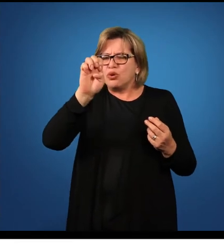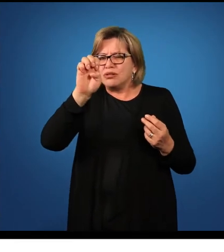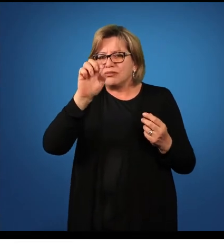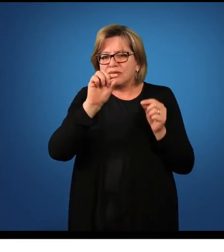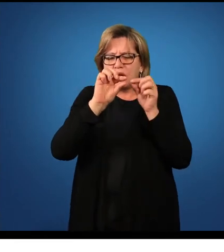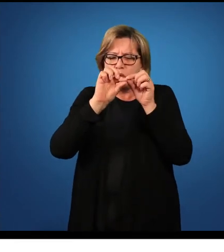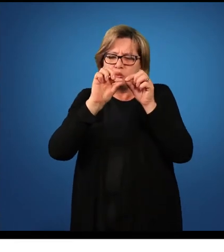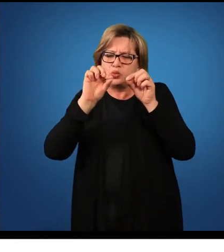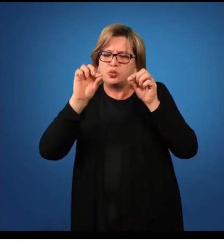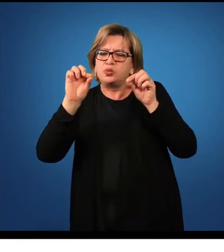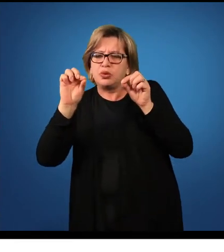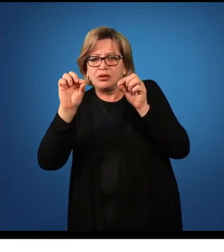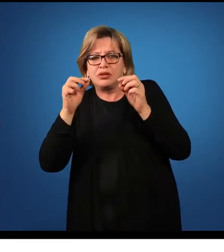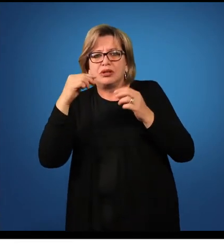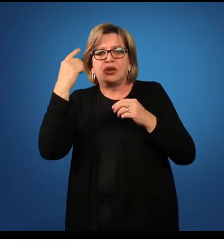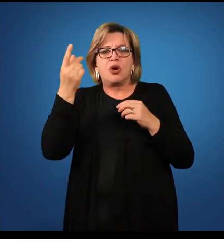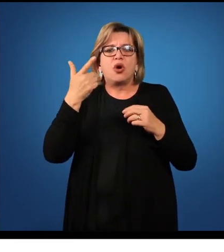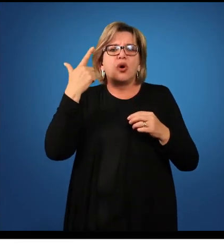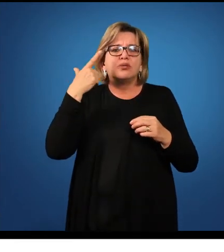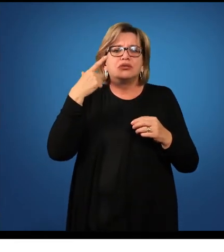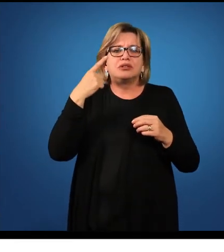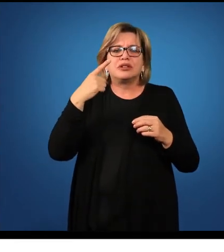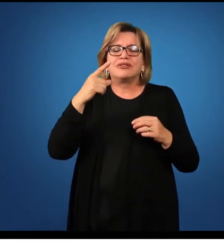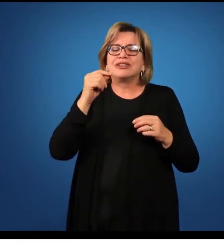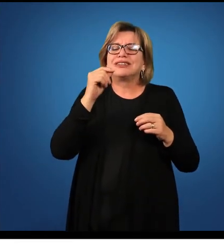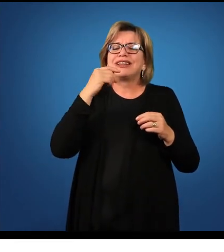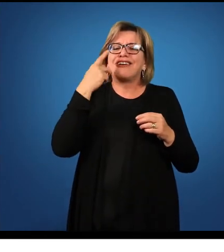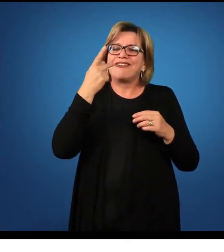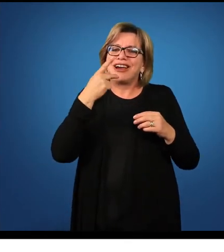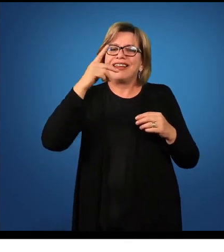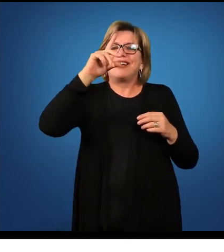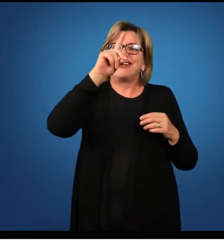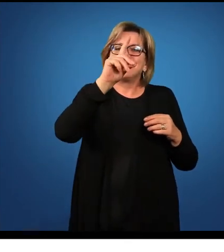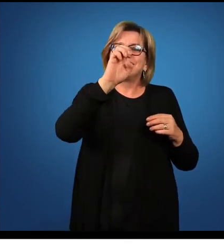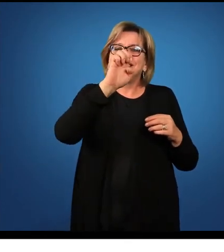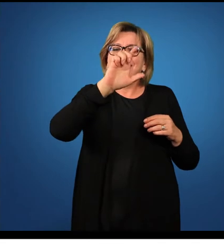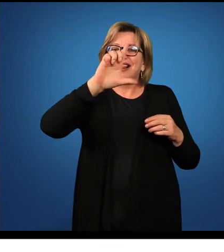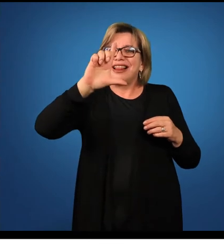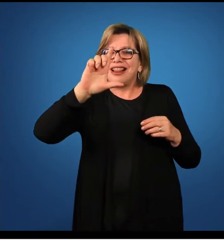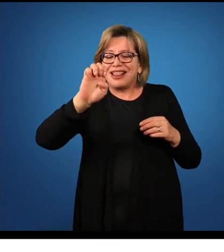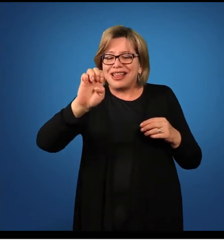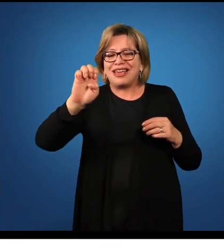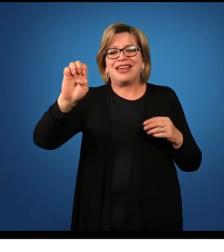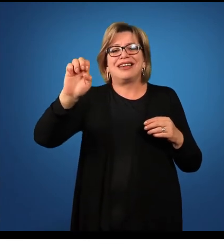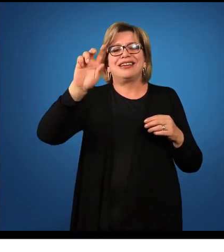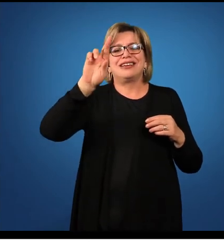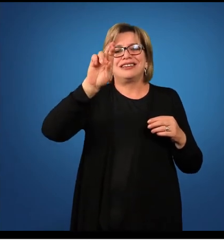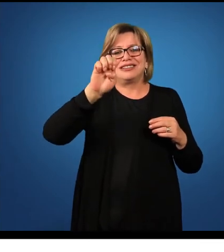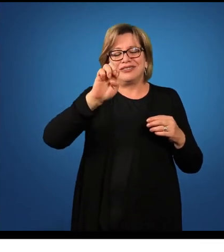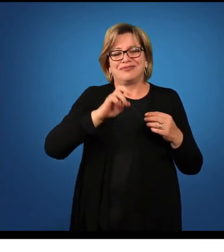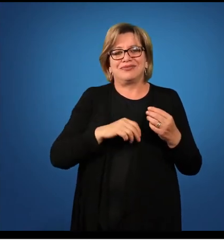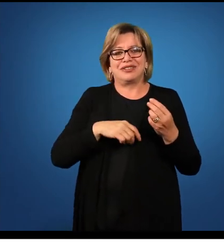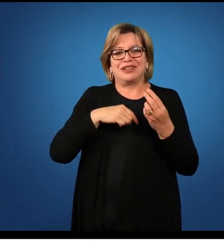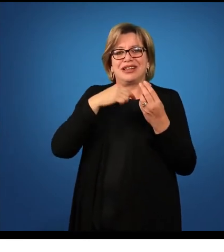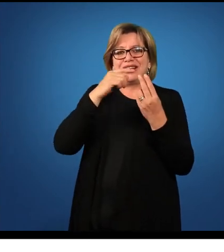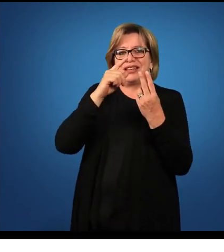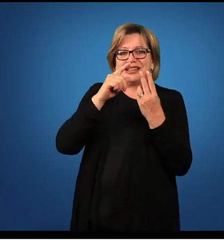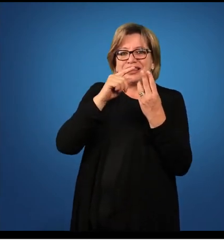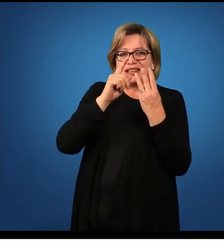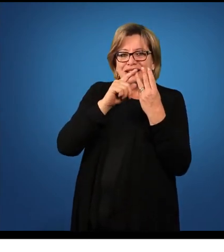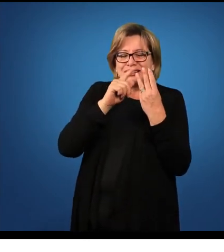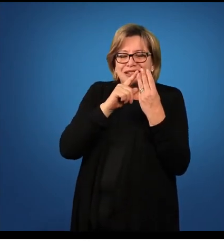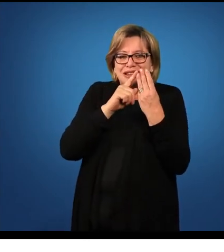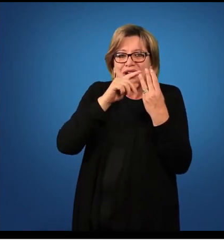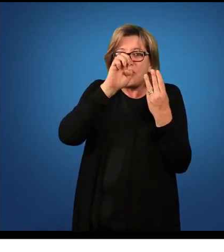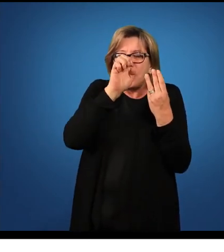pouco mais longa, de novo, delere. Na terceira conjugação, a vogal é